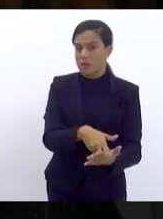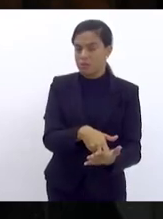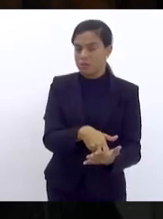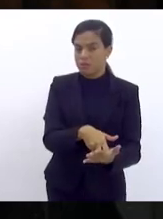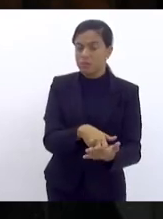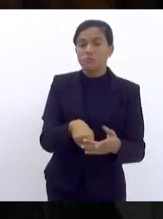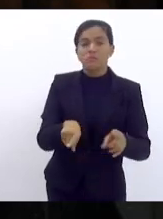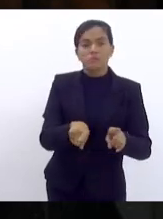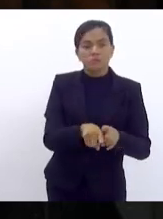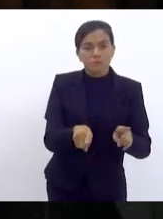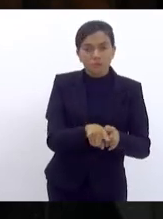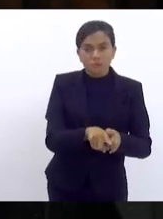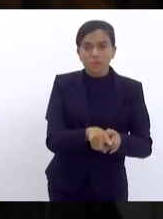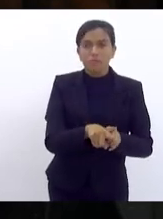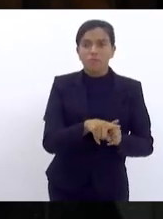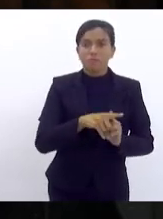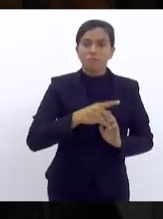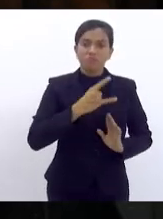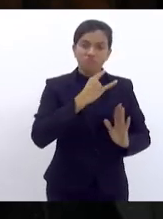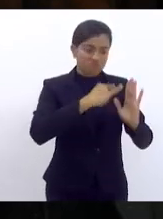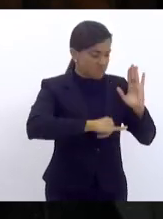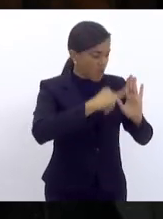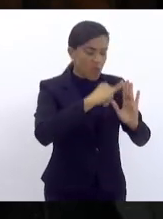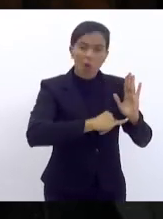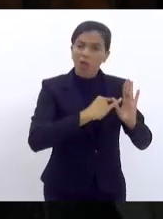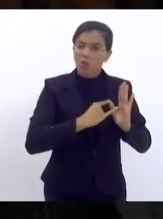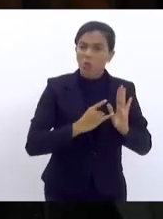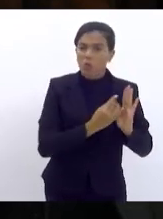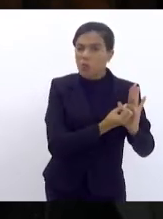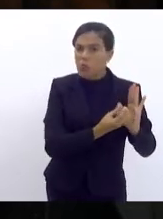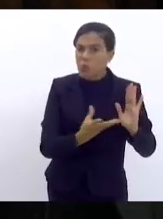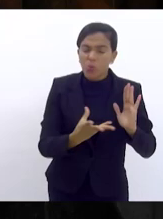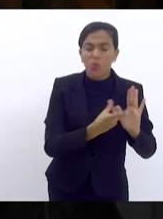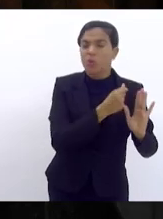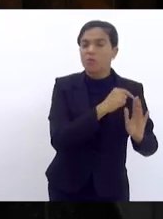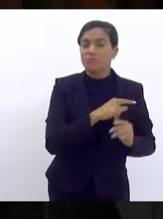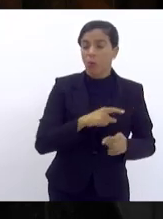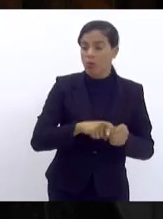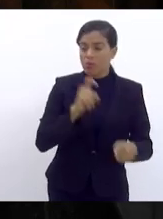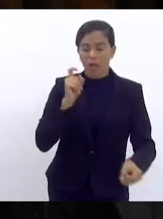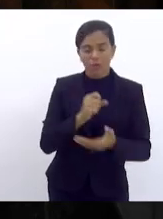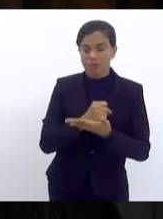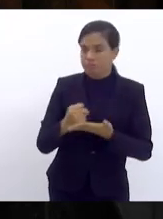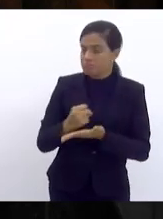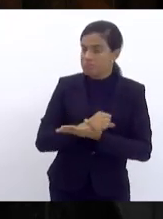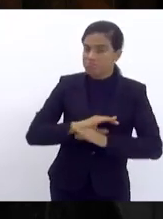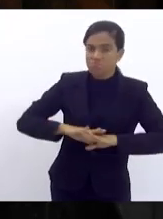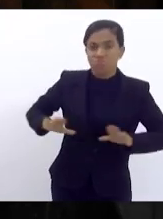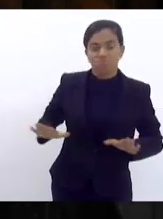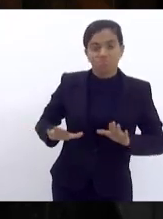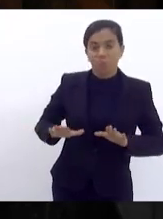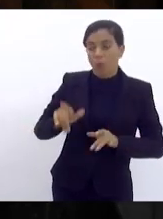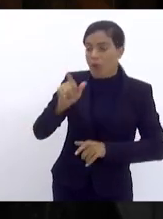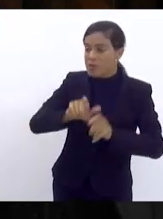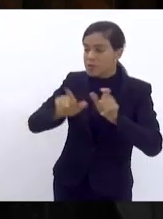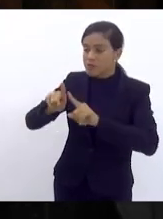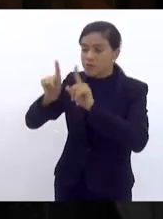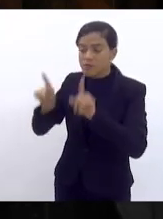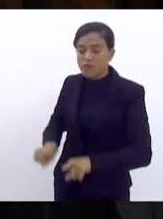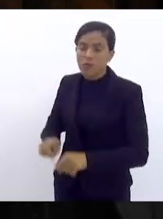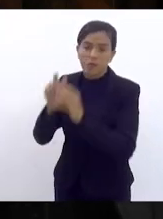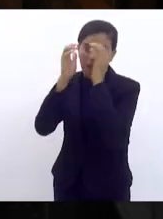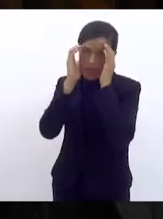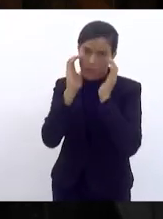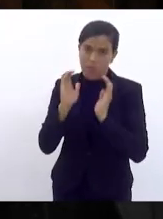tenha suas notas glosadas e esse contrato seja rescindido para que esses trabalhadores possam ser